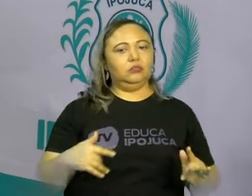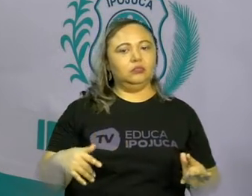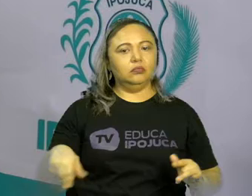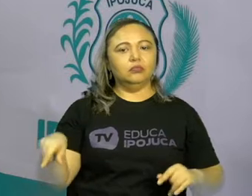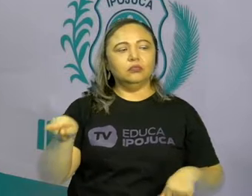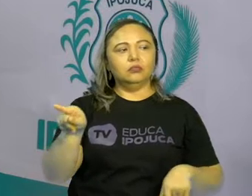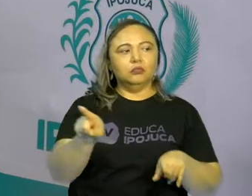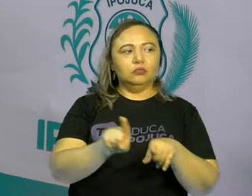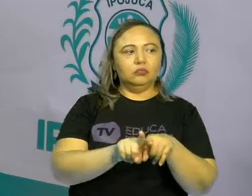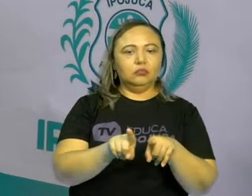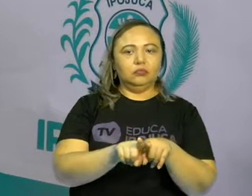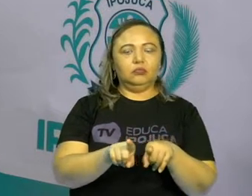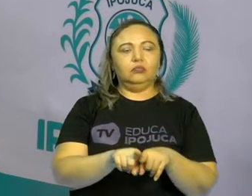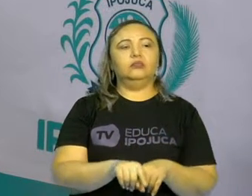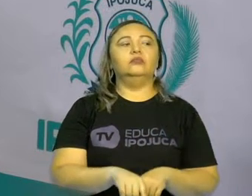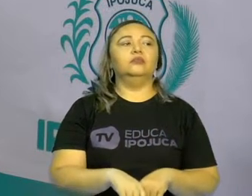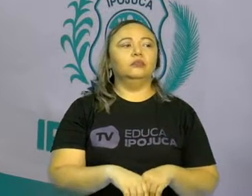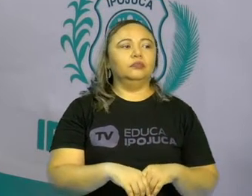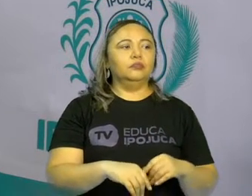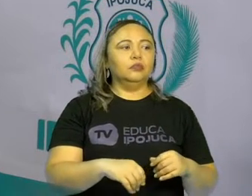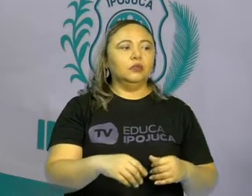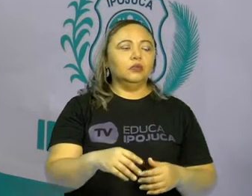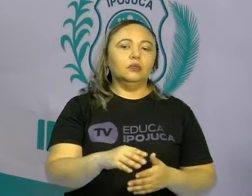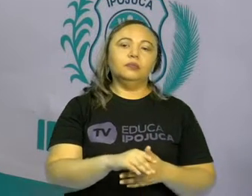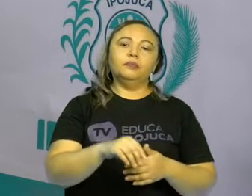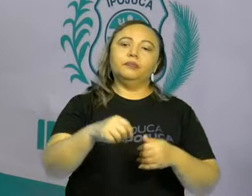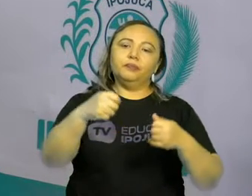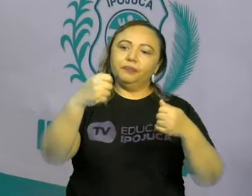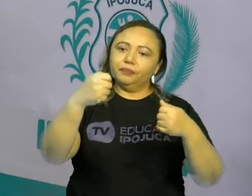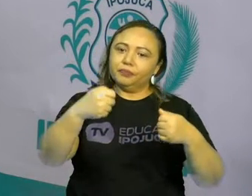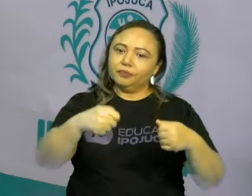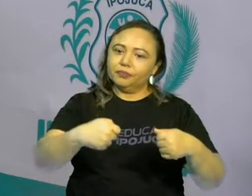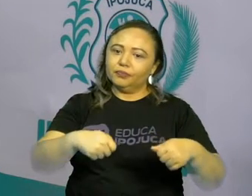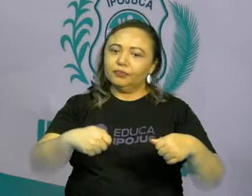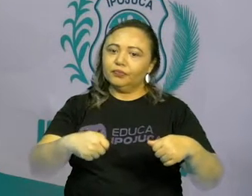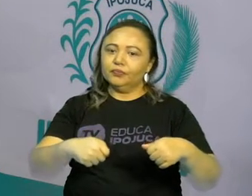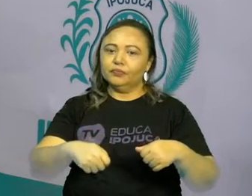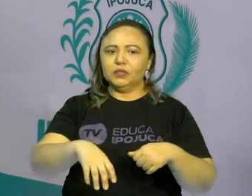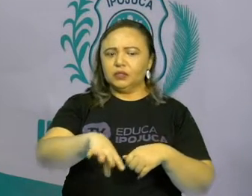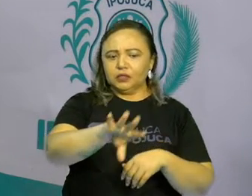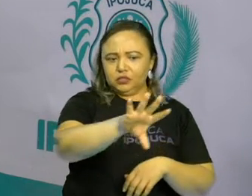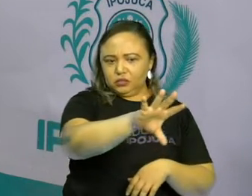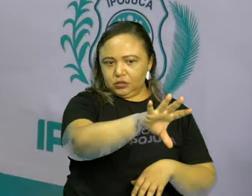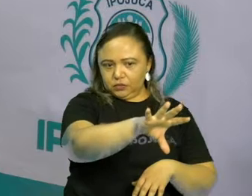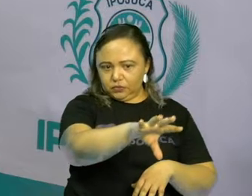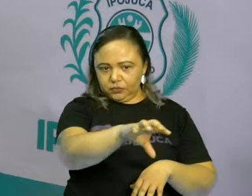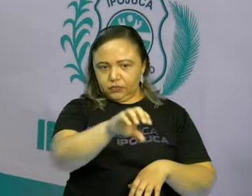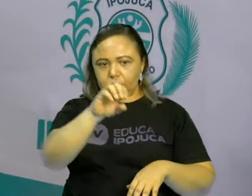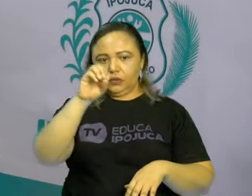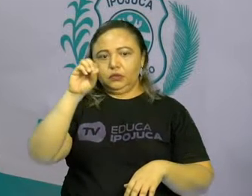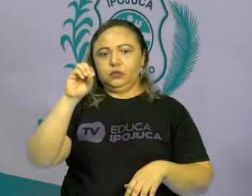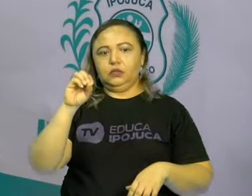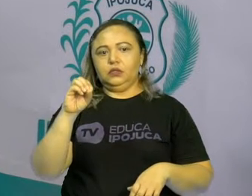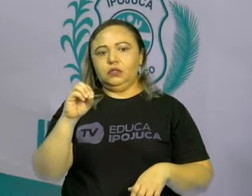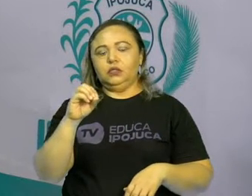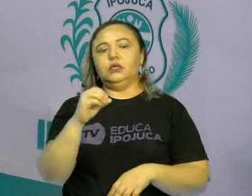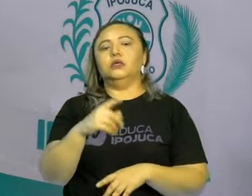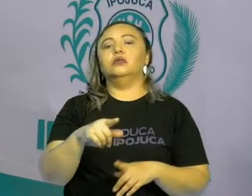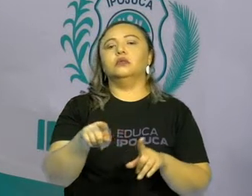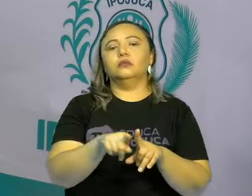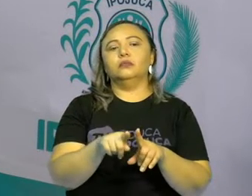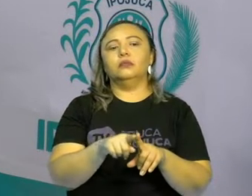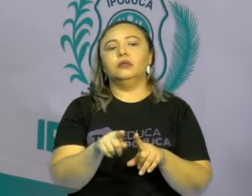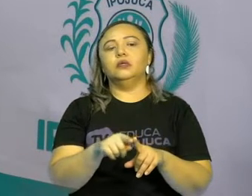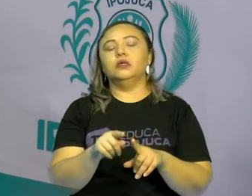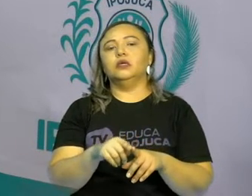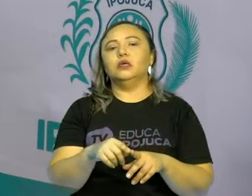e as nossas casas. No entanto, a gente tira também do meio a sobrevivência, através do trabalho,